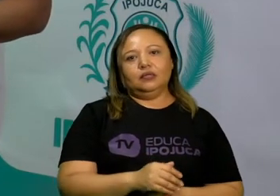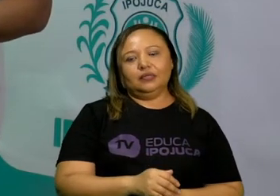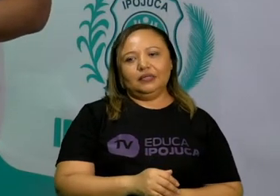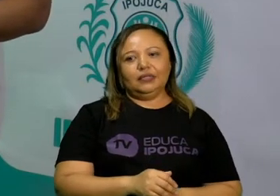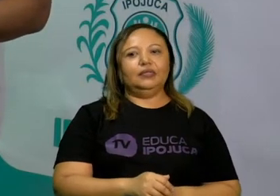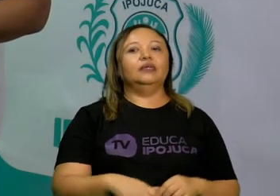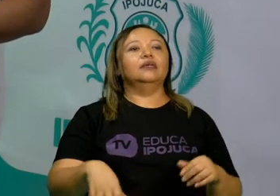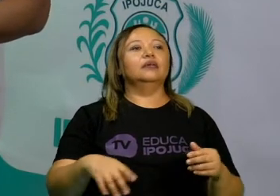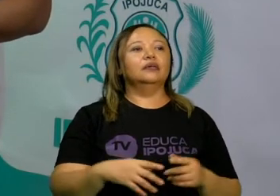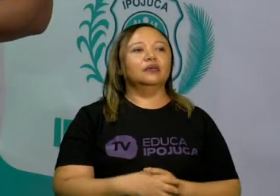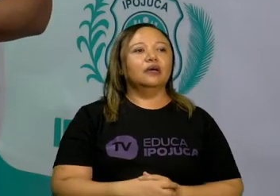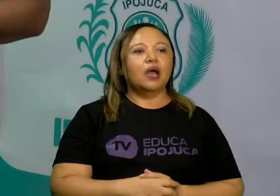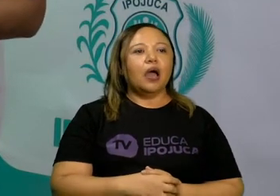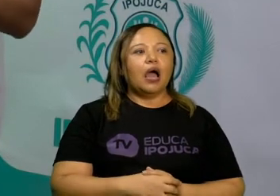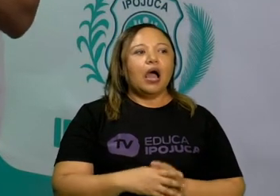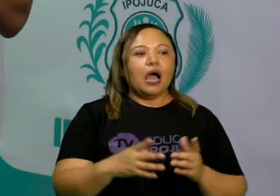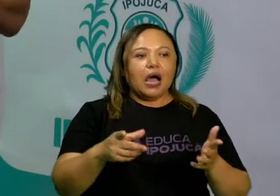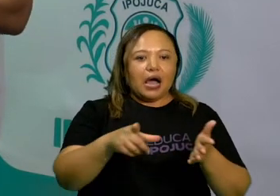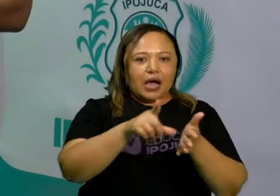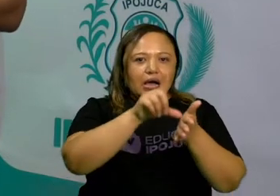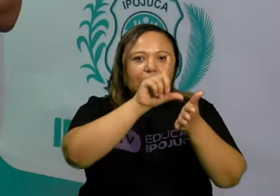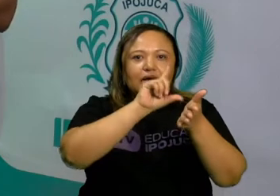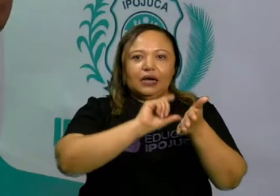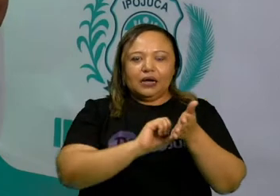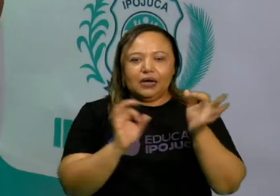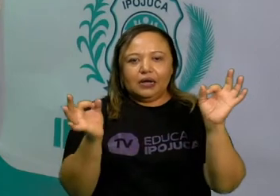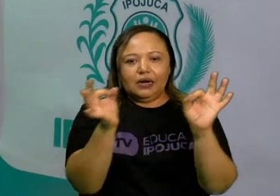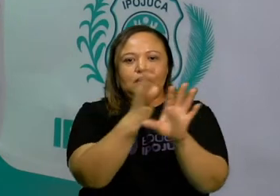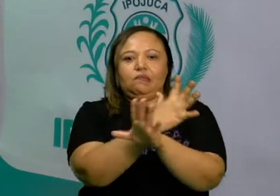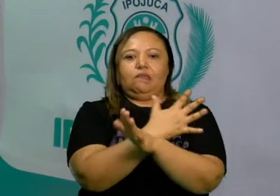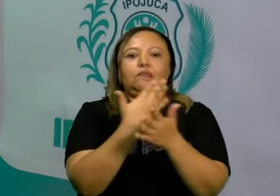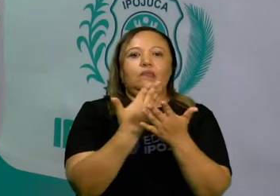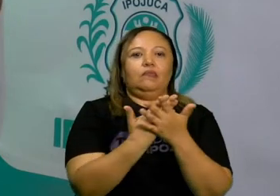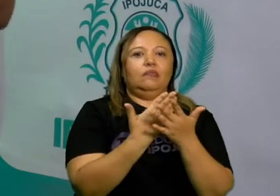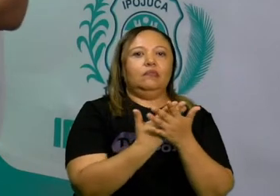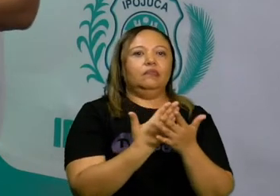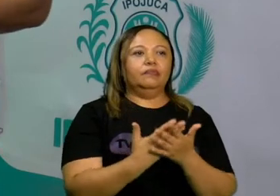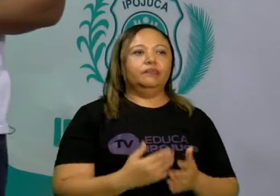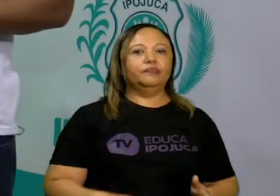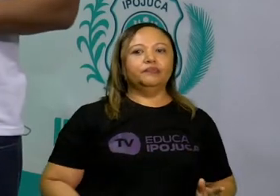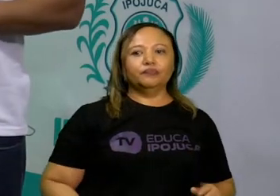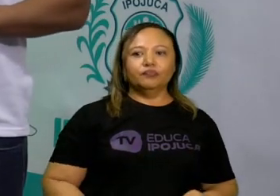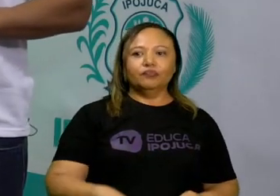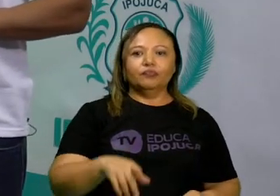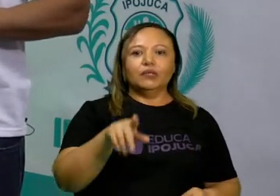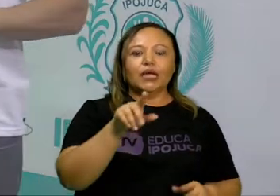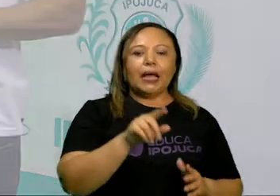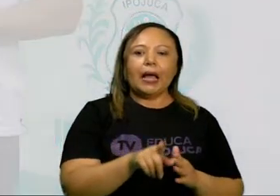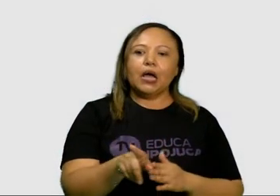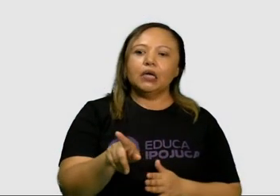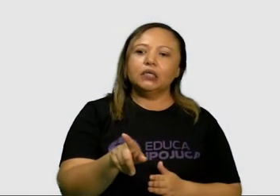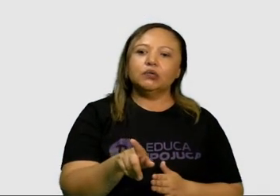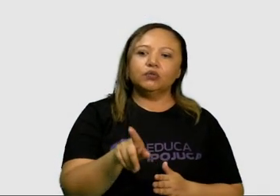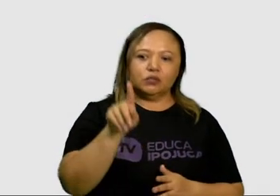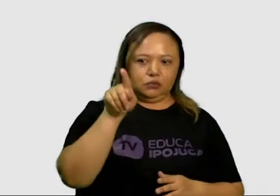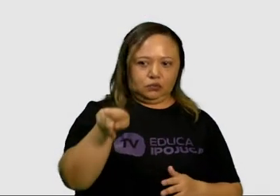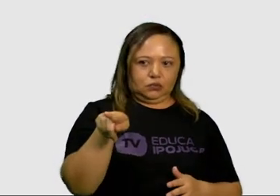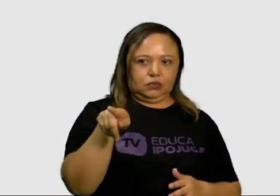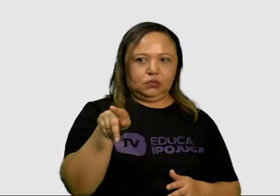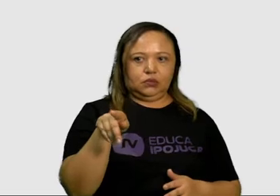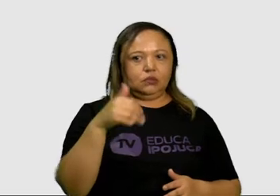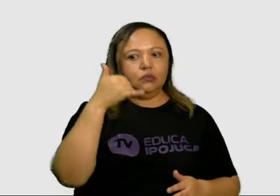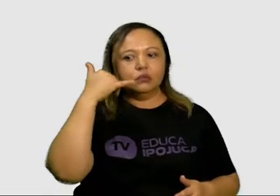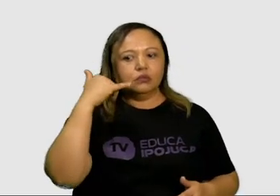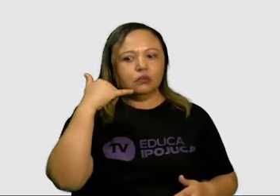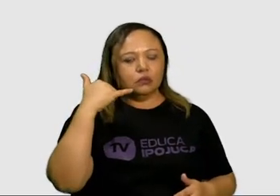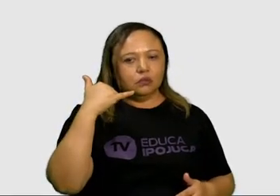o Pega Judô. Antes da gente finalizar a nossa aula de hoje, eu deixo aqui para vocês esse QR Code, eu quero que